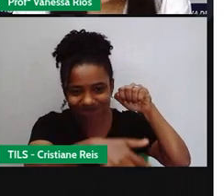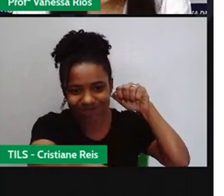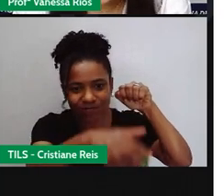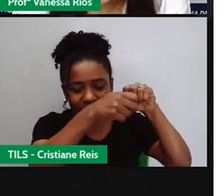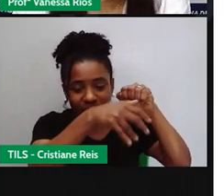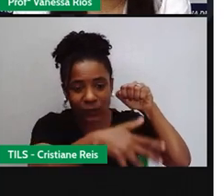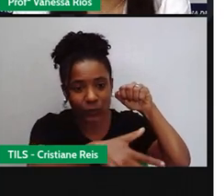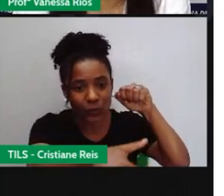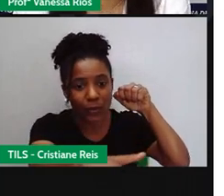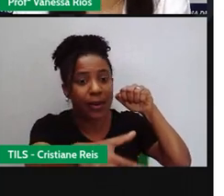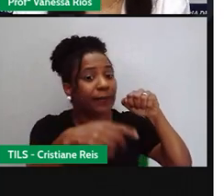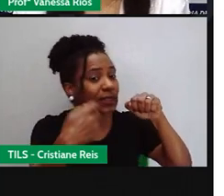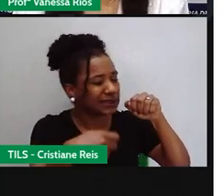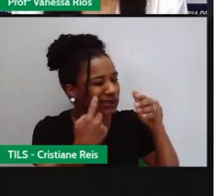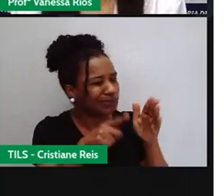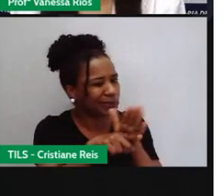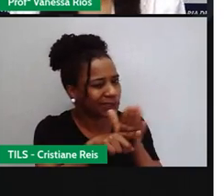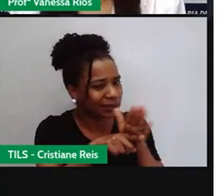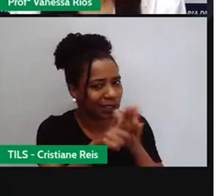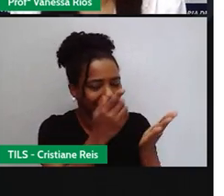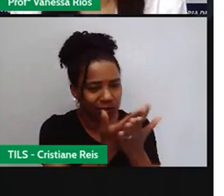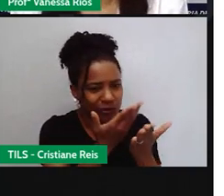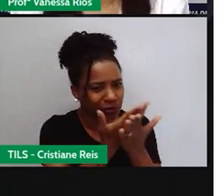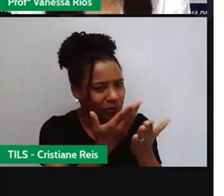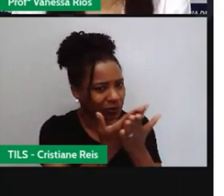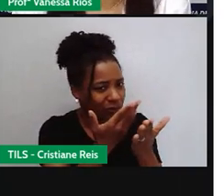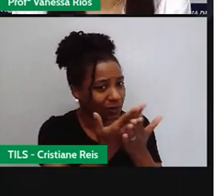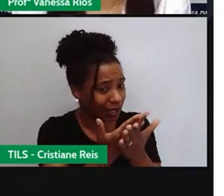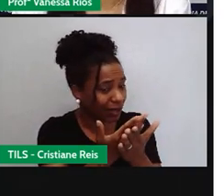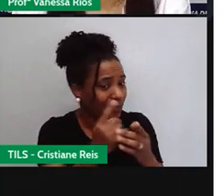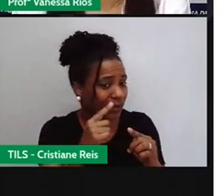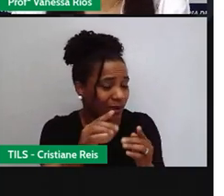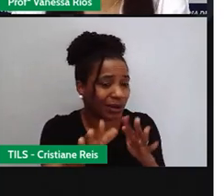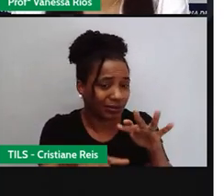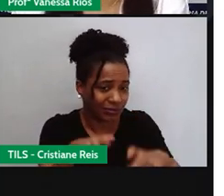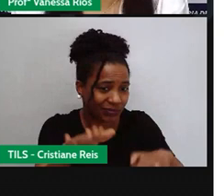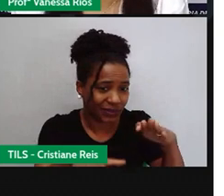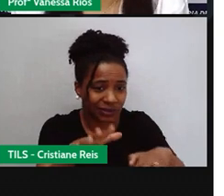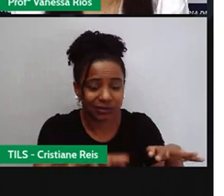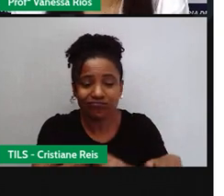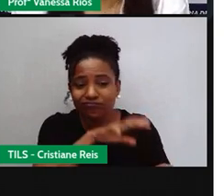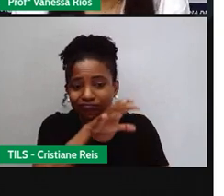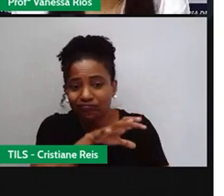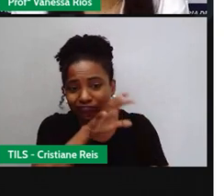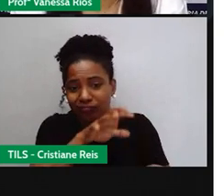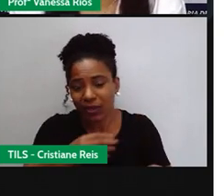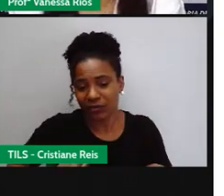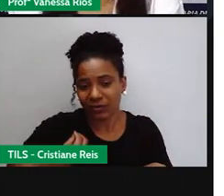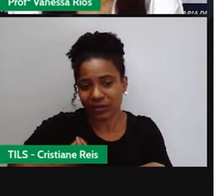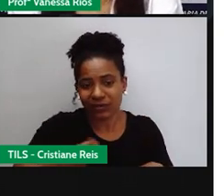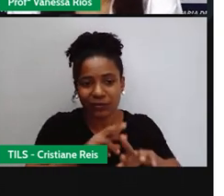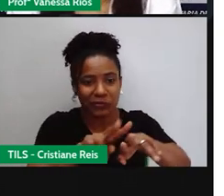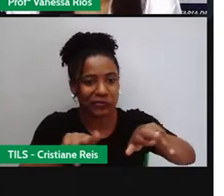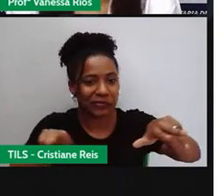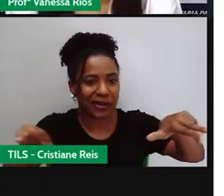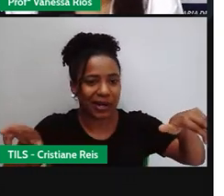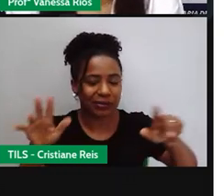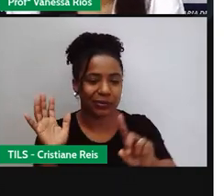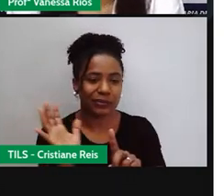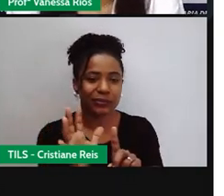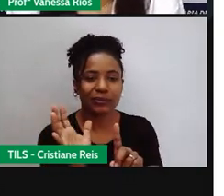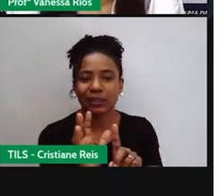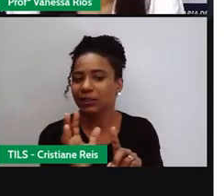a vida dos seres vivos em cada ambiente. Então, de certa forma, eles também interferem, também envolvem, né,